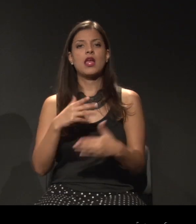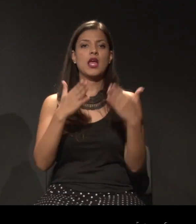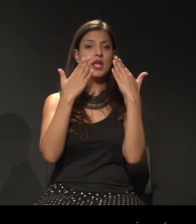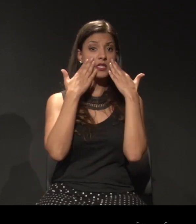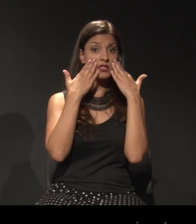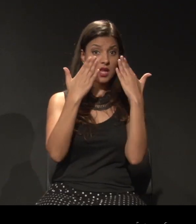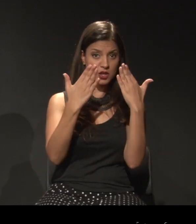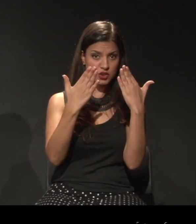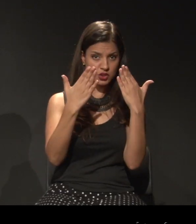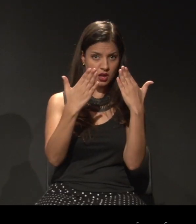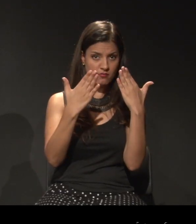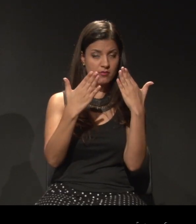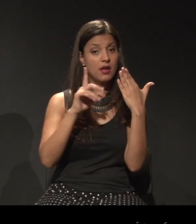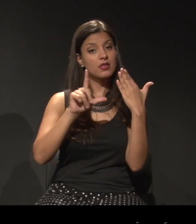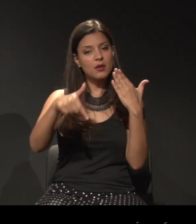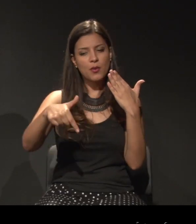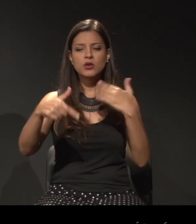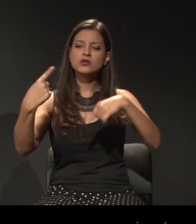para a política.